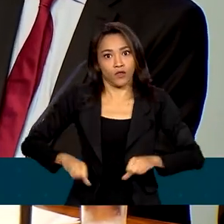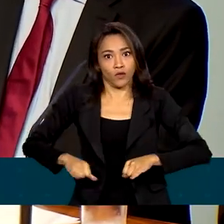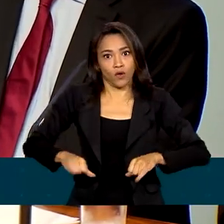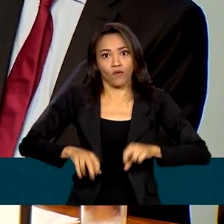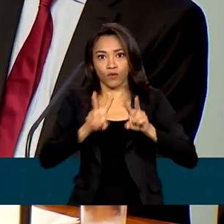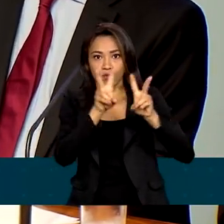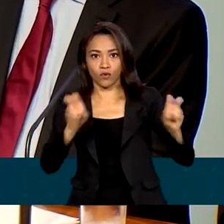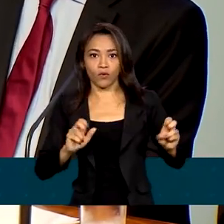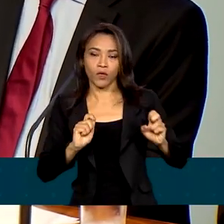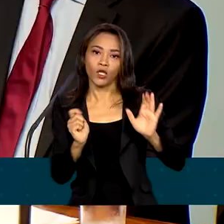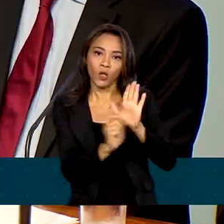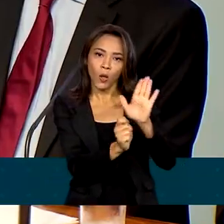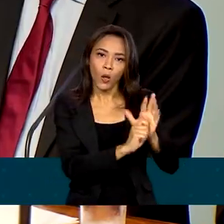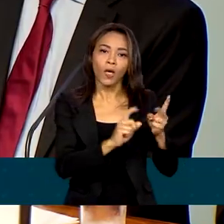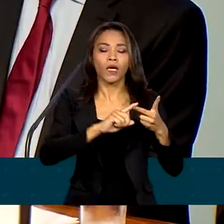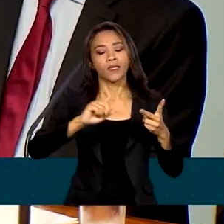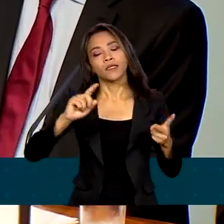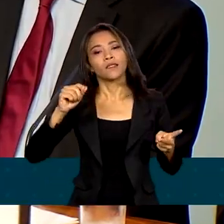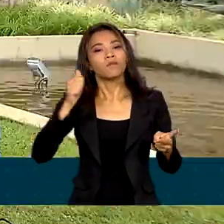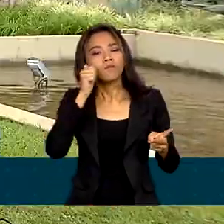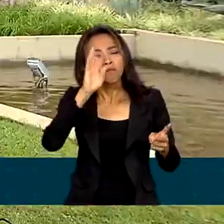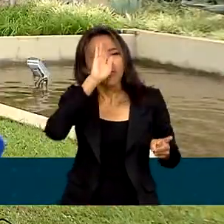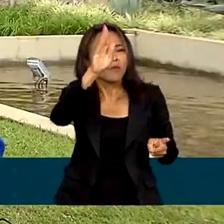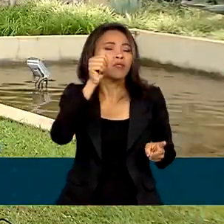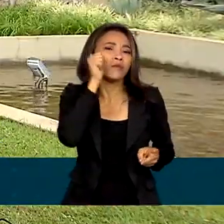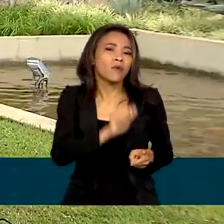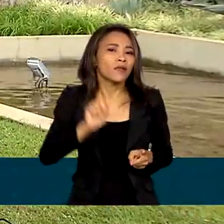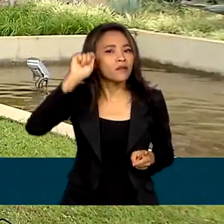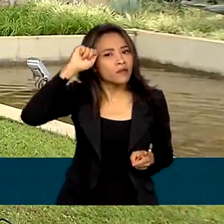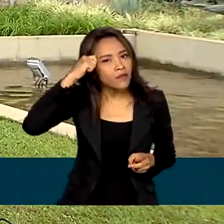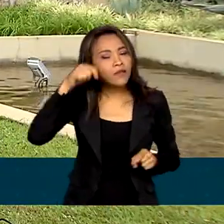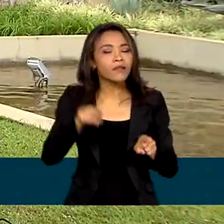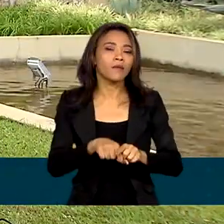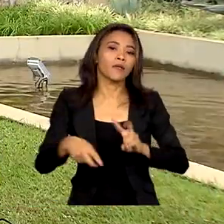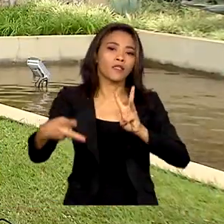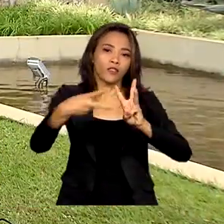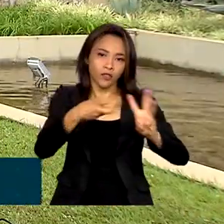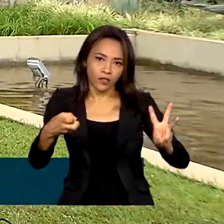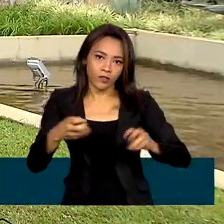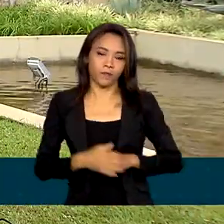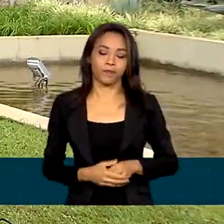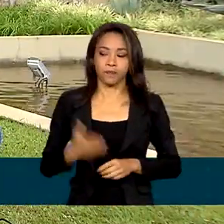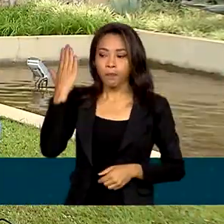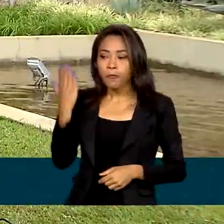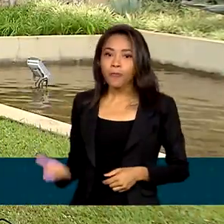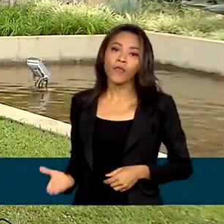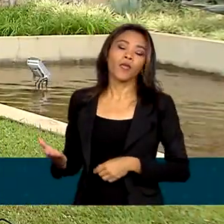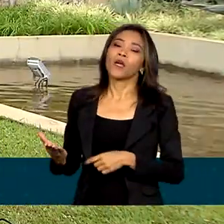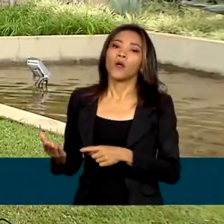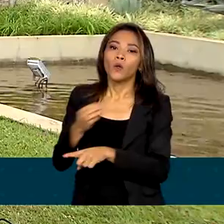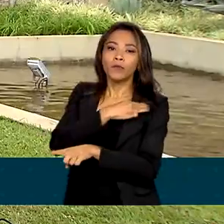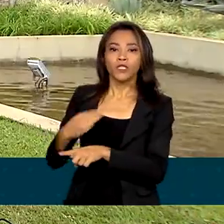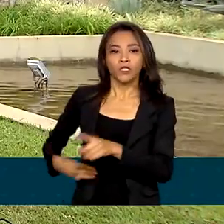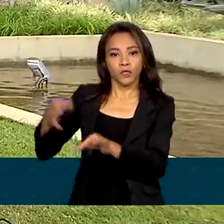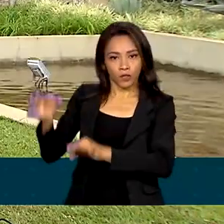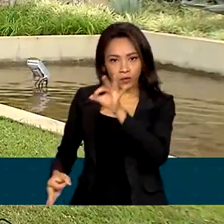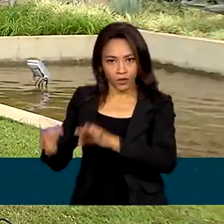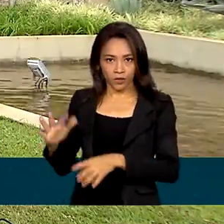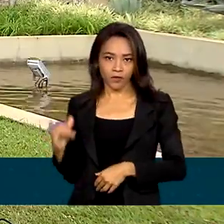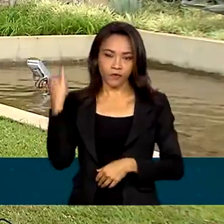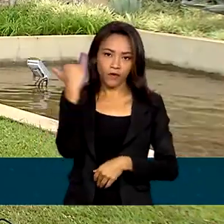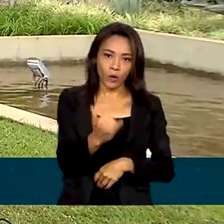especial negras e indígenas. Segundo o Ministério da Justiça e Segurança Pública, os recursos serão